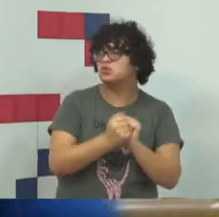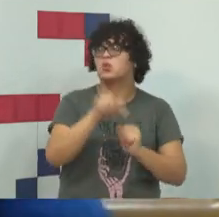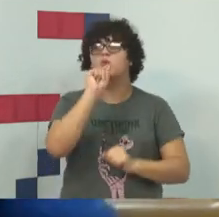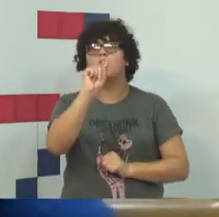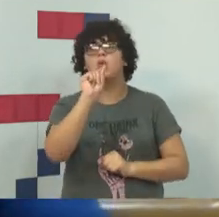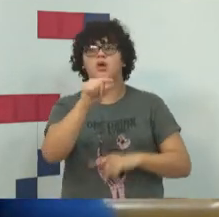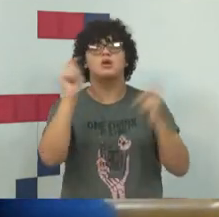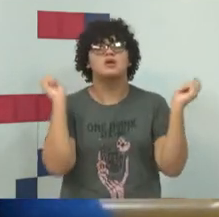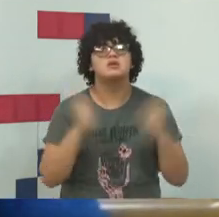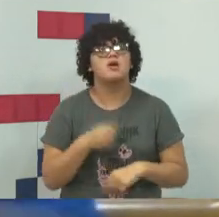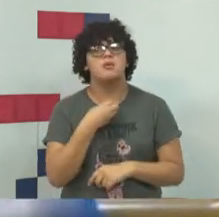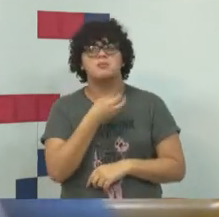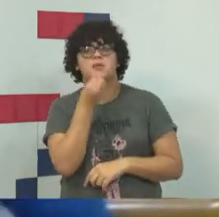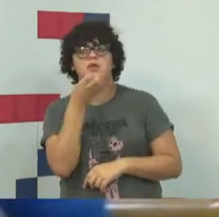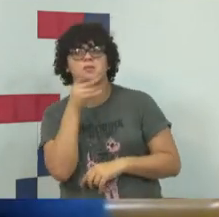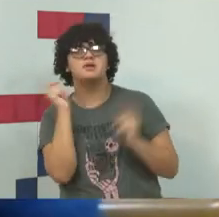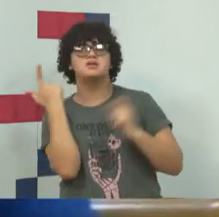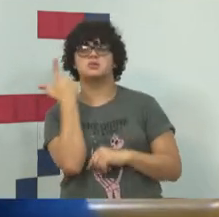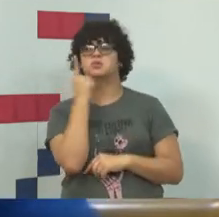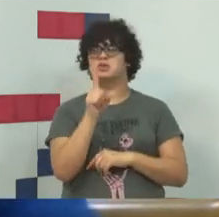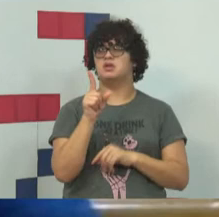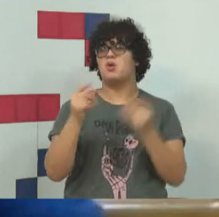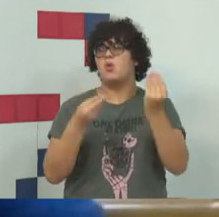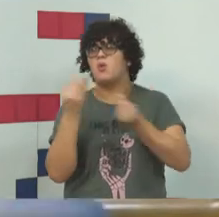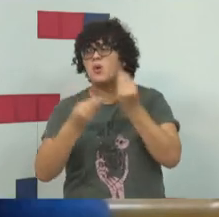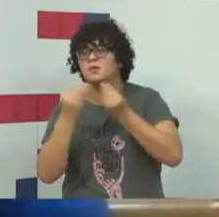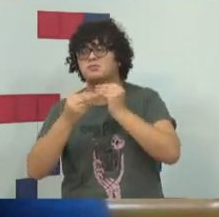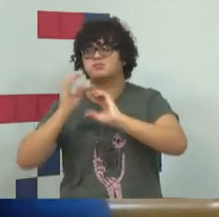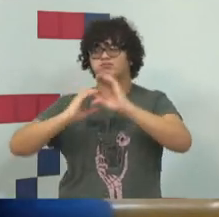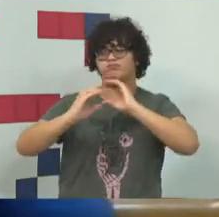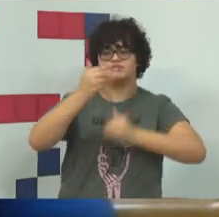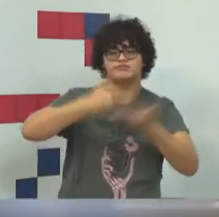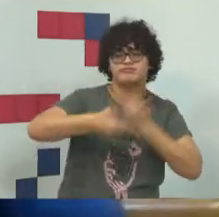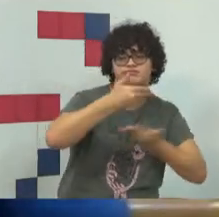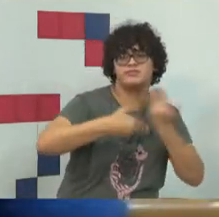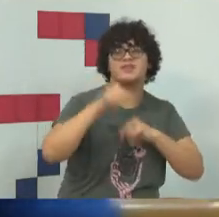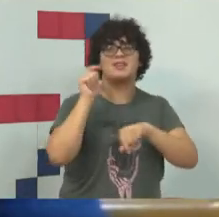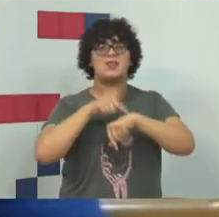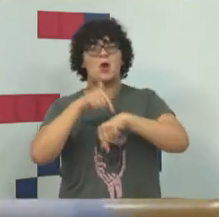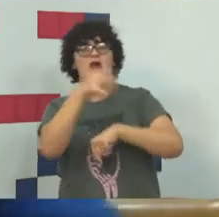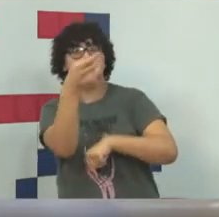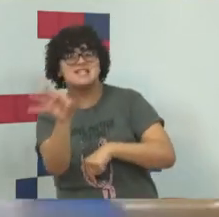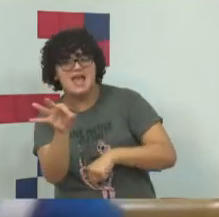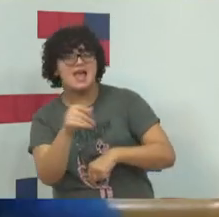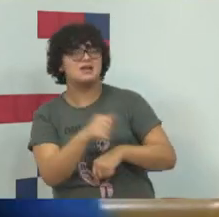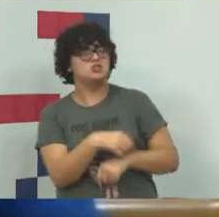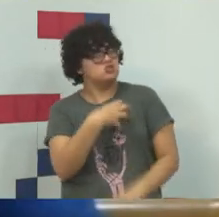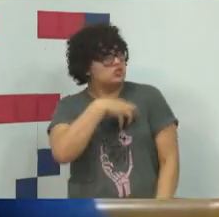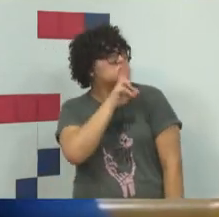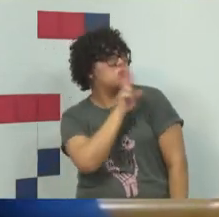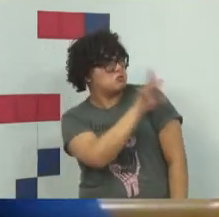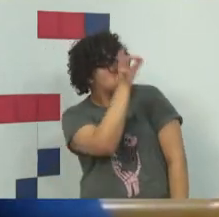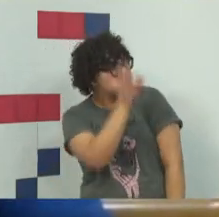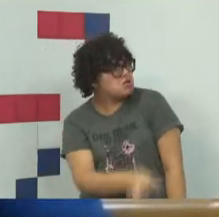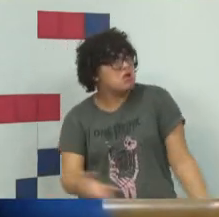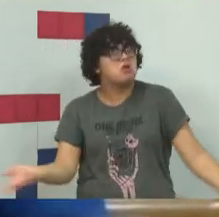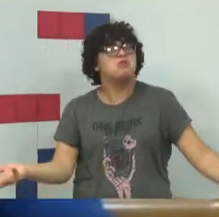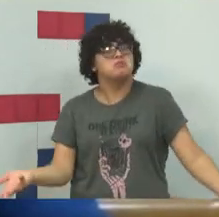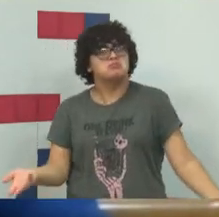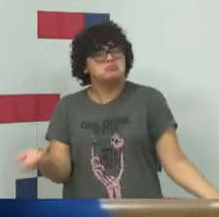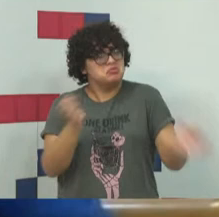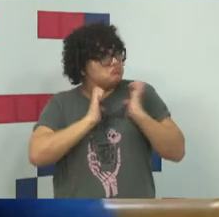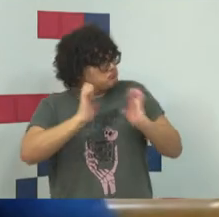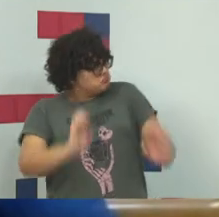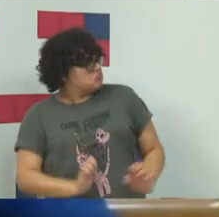boa, eu tenho conseguido rebater na hora certa, da maneira correta, e então,